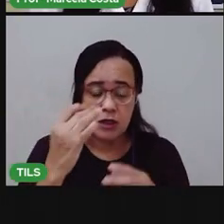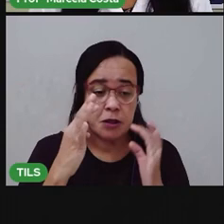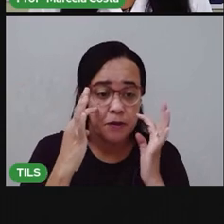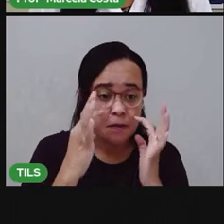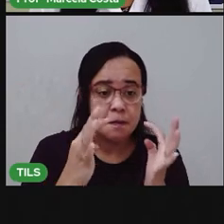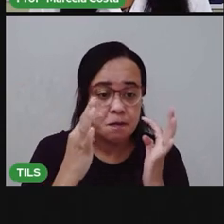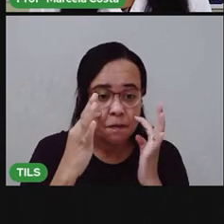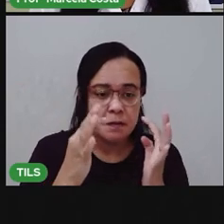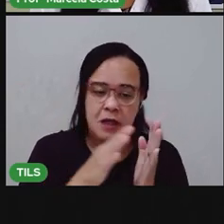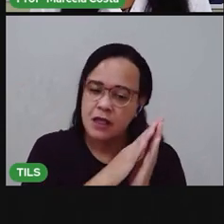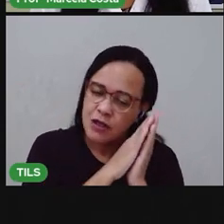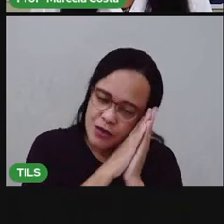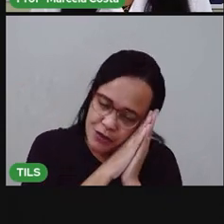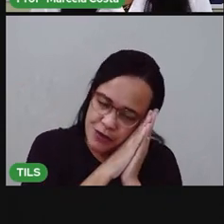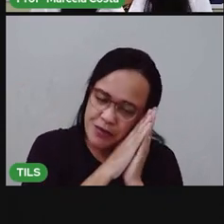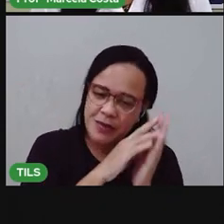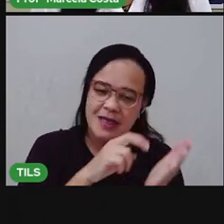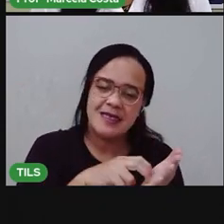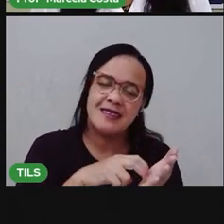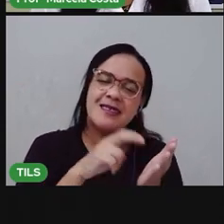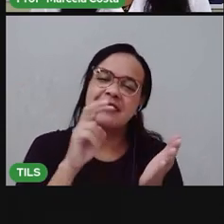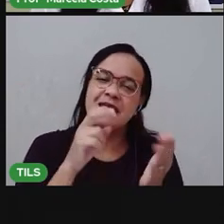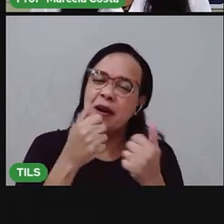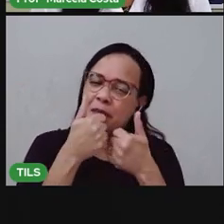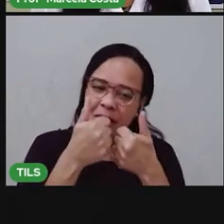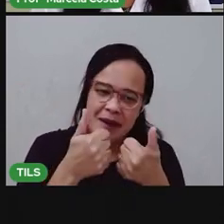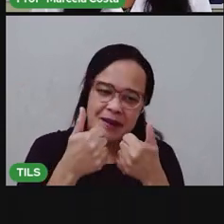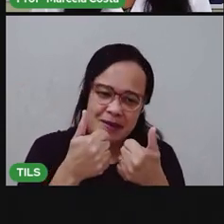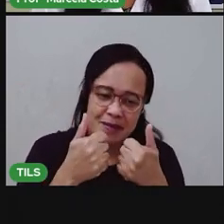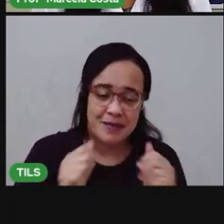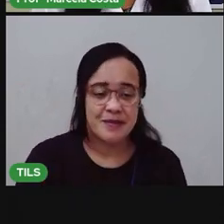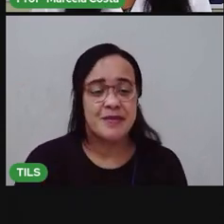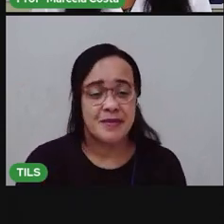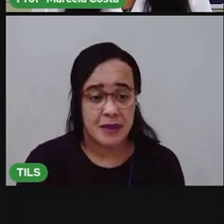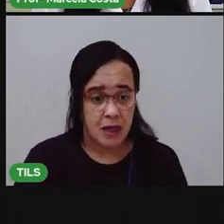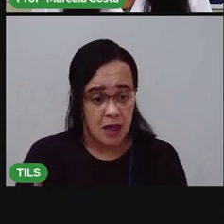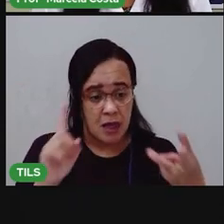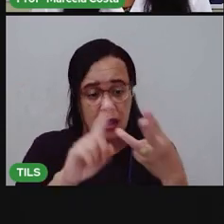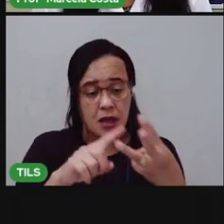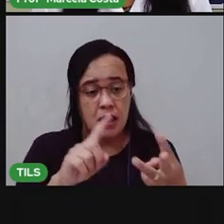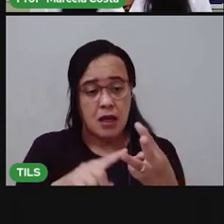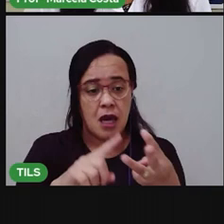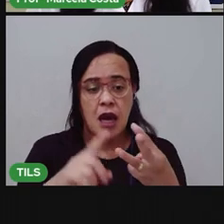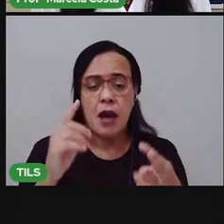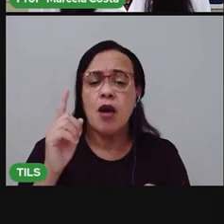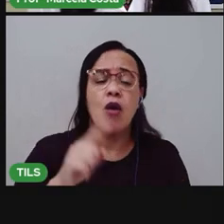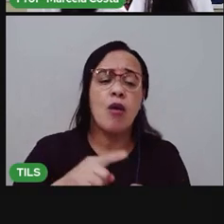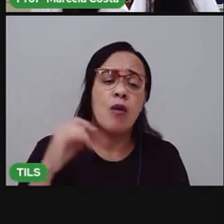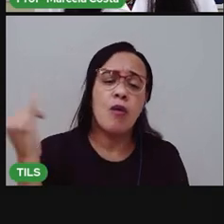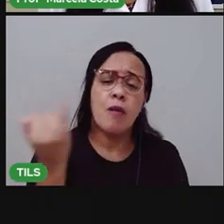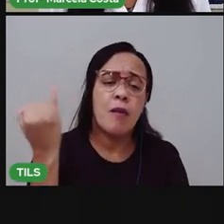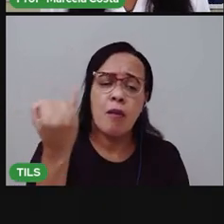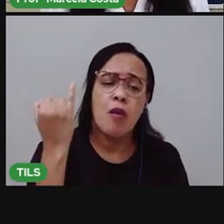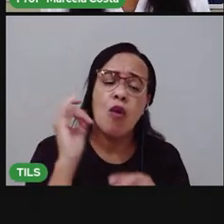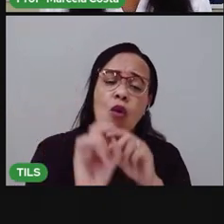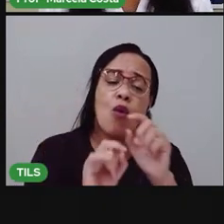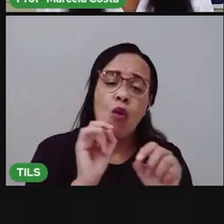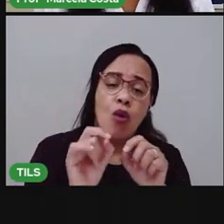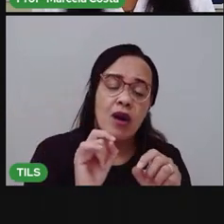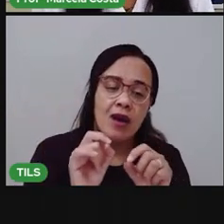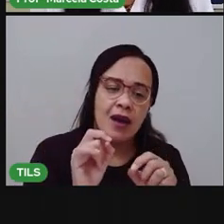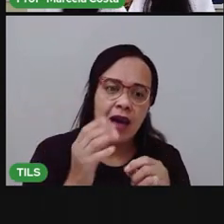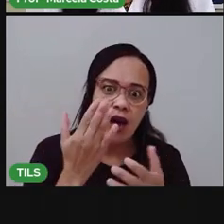Também muito importante, crianças, ter uma alimentação saudável. Comer